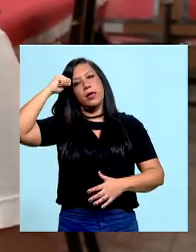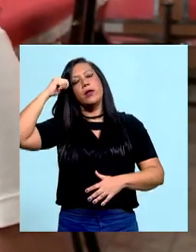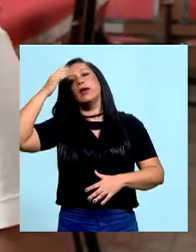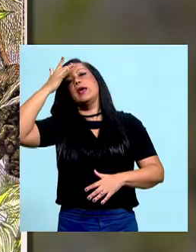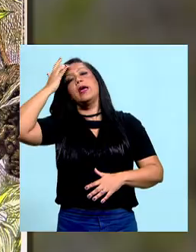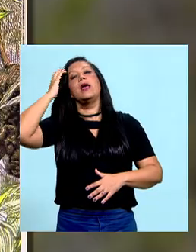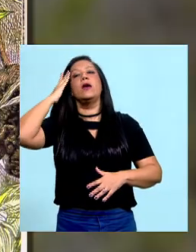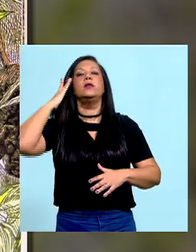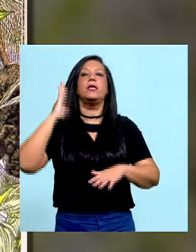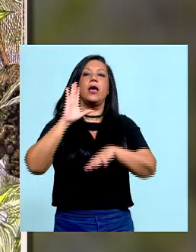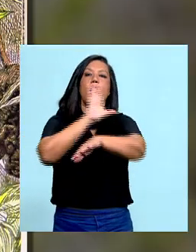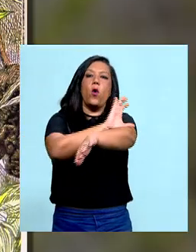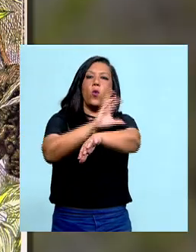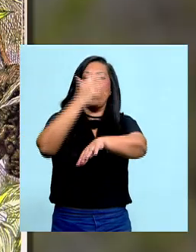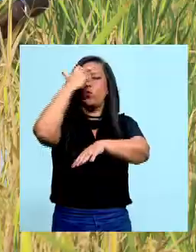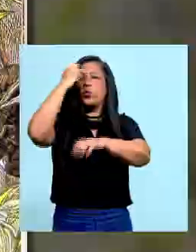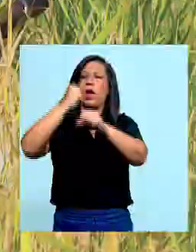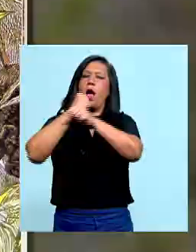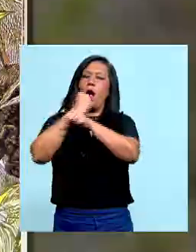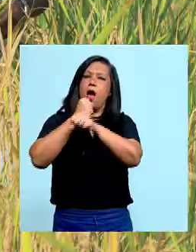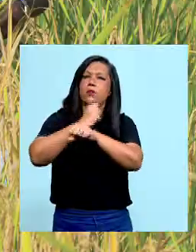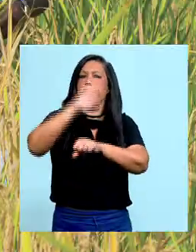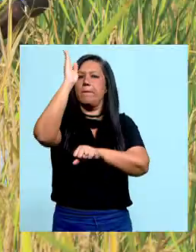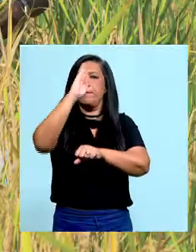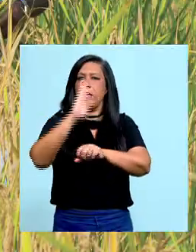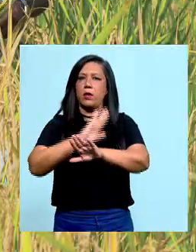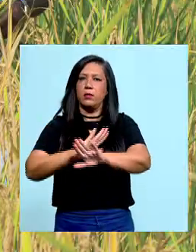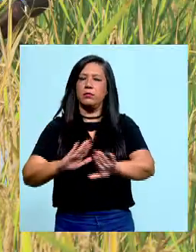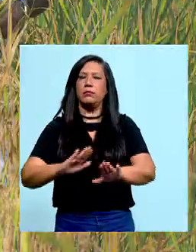que esteve presente durante muitos anos no nosso país.